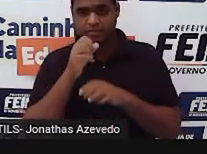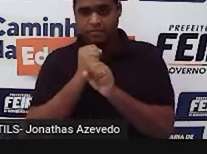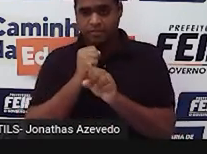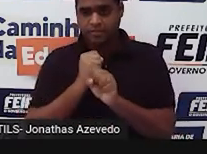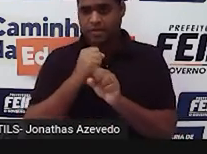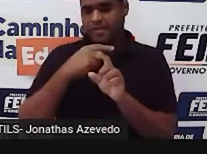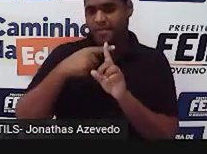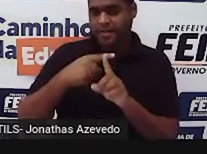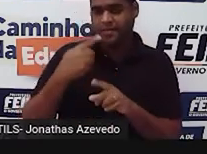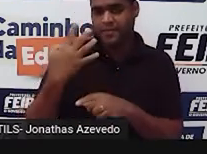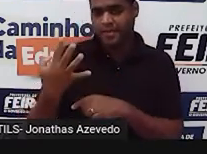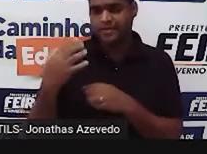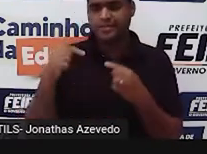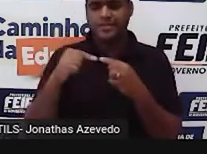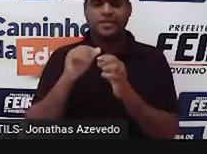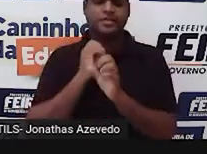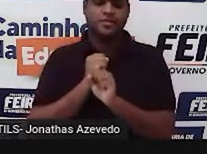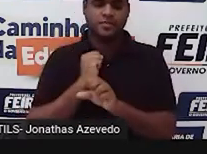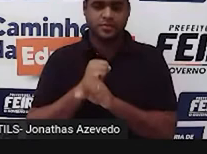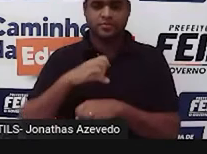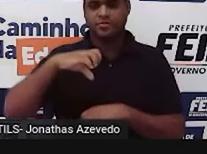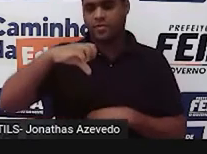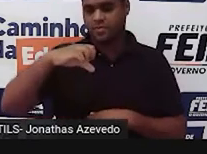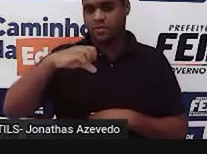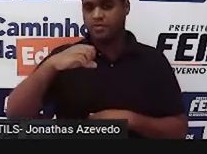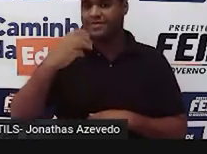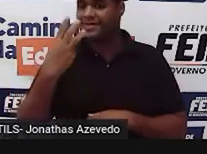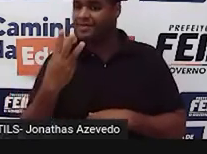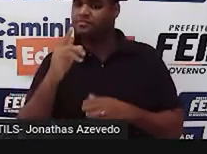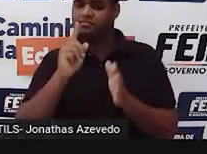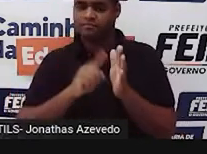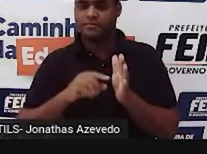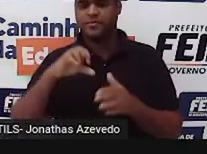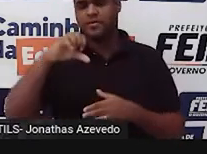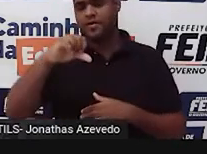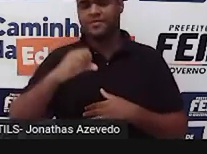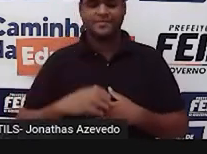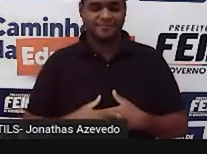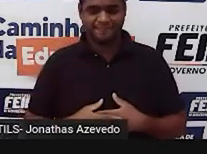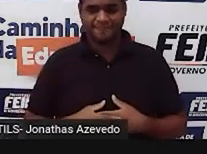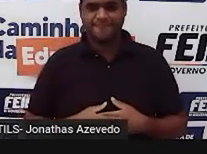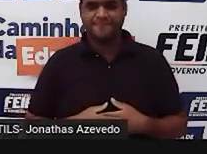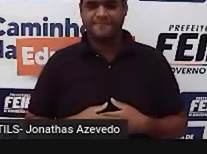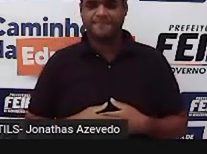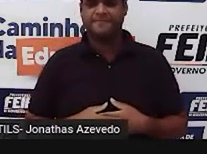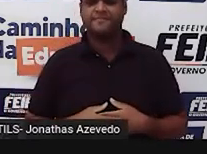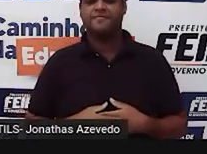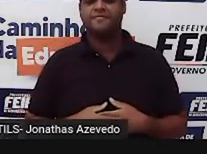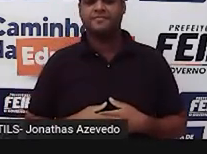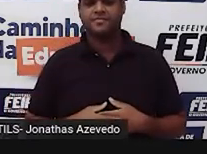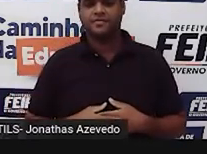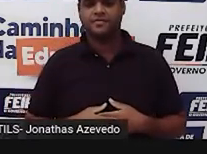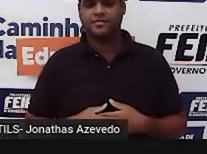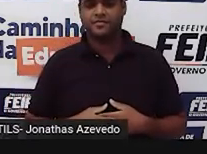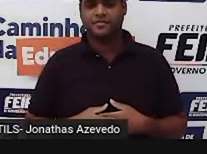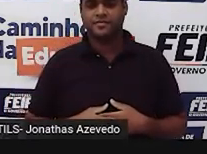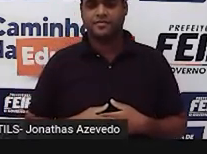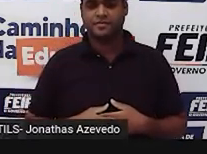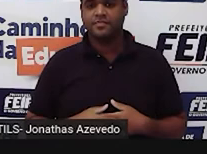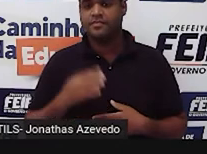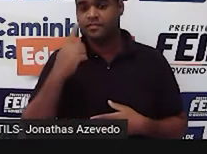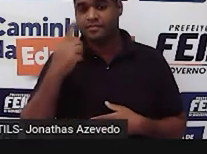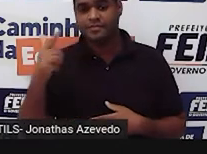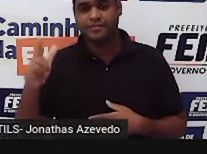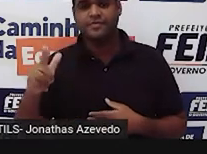isso vai dar 9. 3 é menor do que 9. Bacana! Mas tem a outra parte da condição.